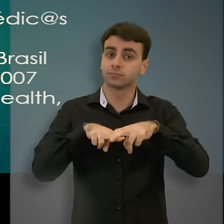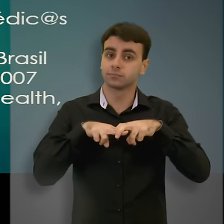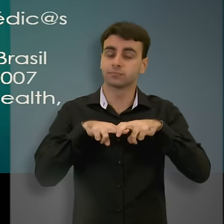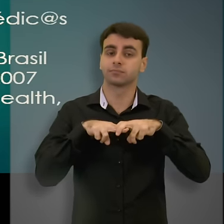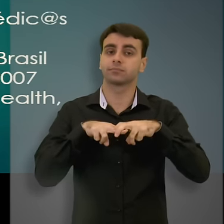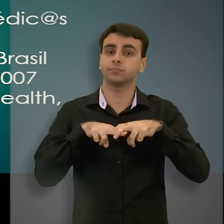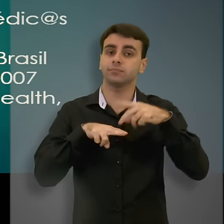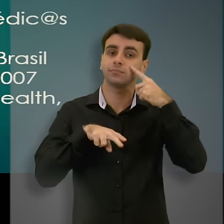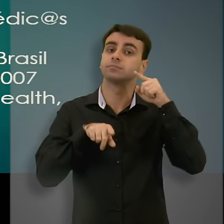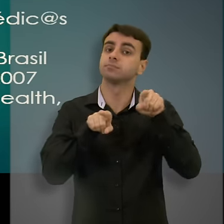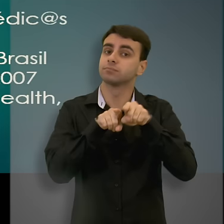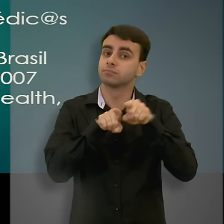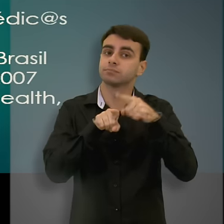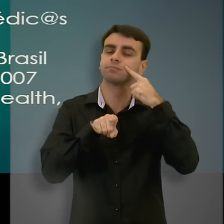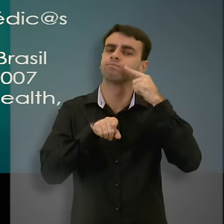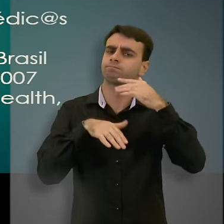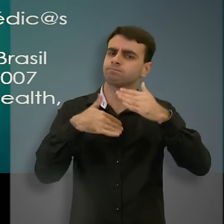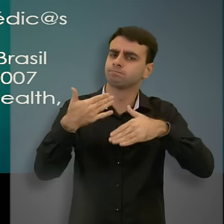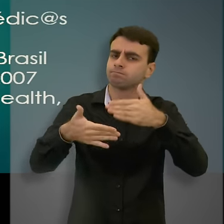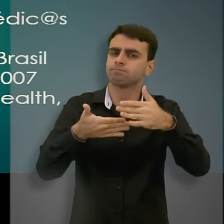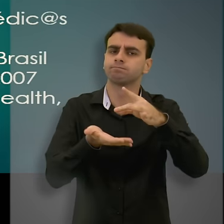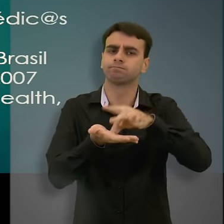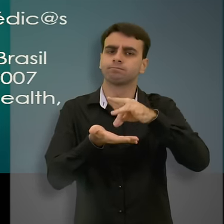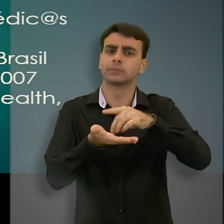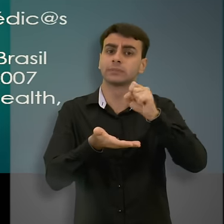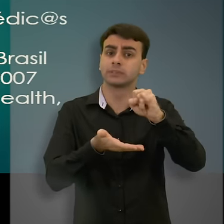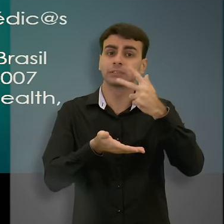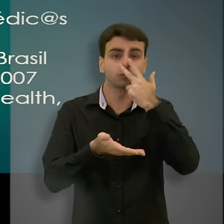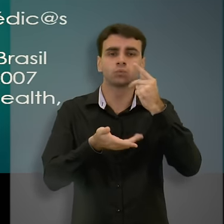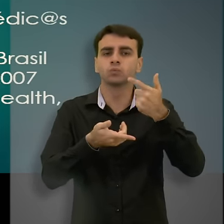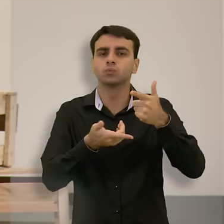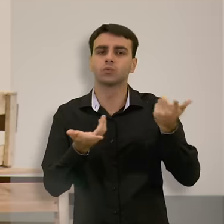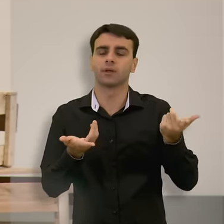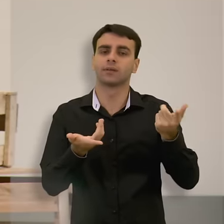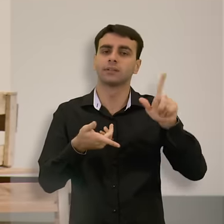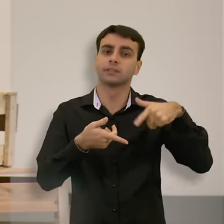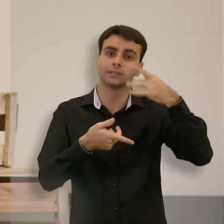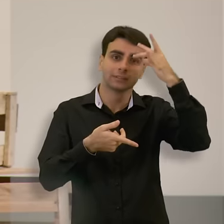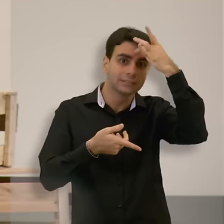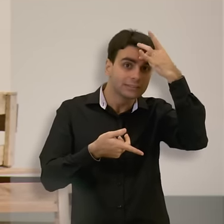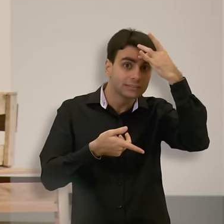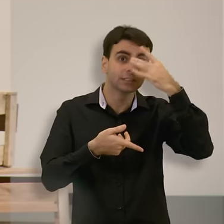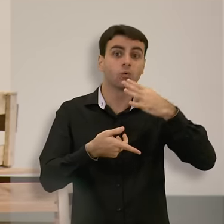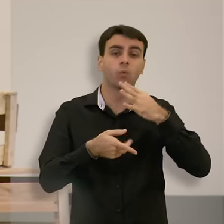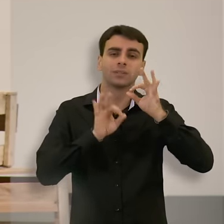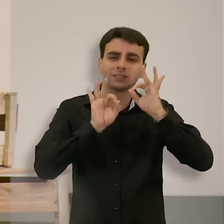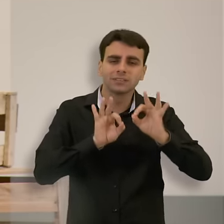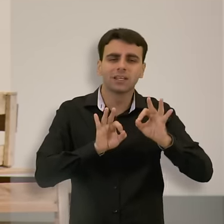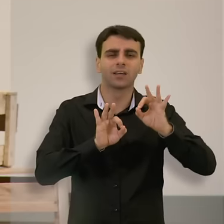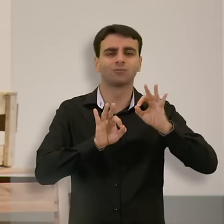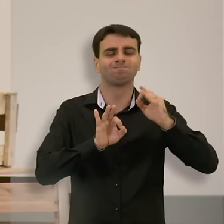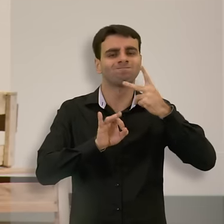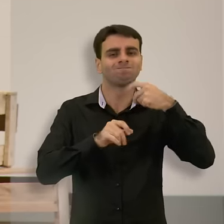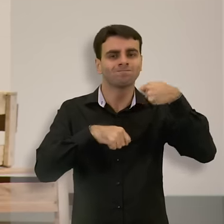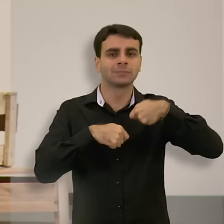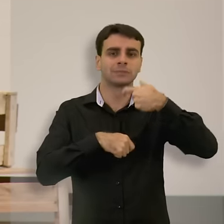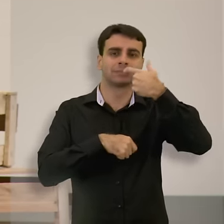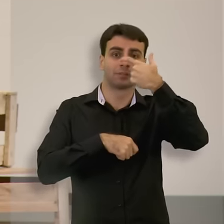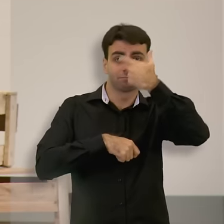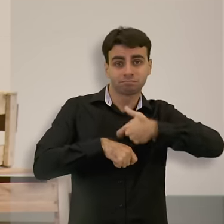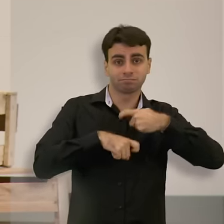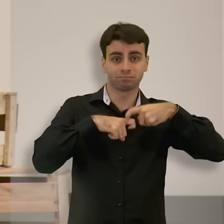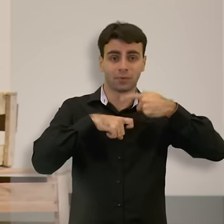E processos legais? Mas, obviamente, se não existe uma relação de compreensão e de comunicação bem estabelecida,